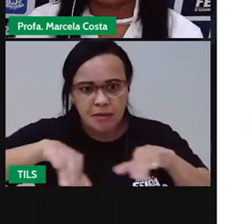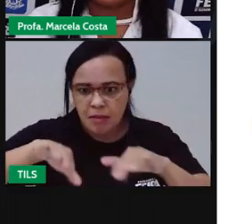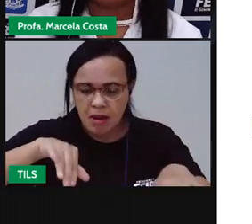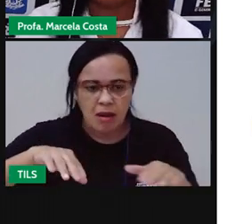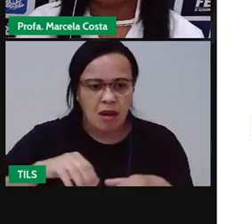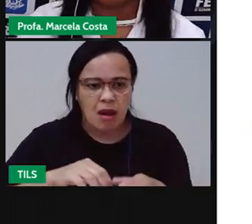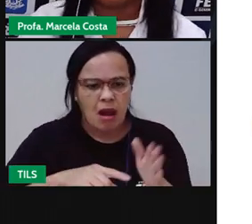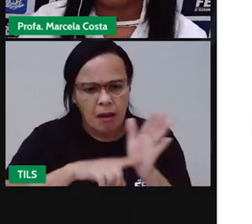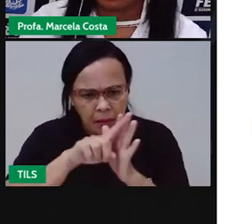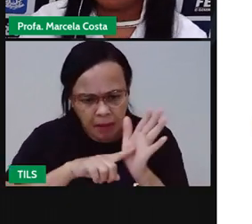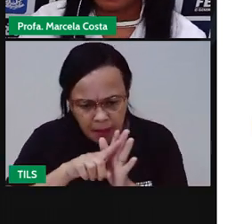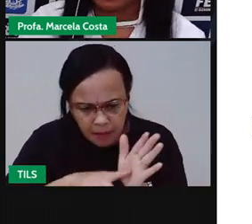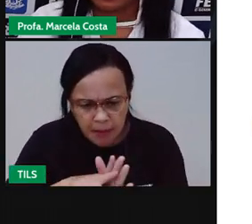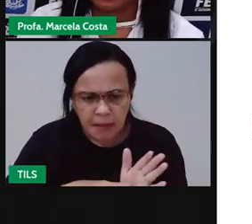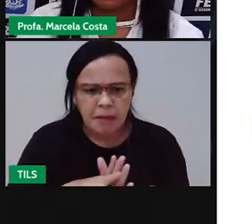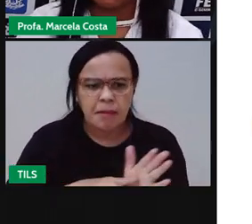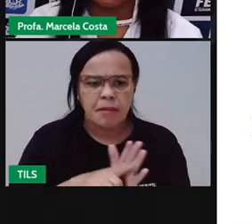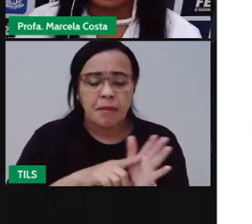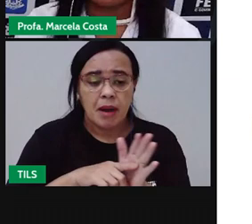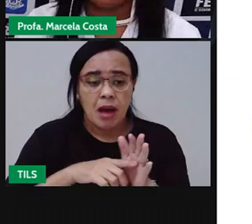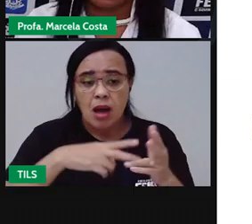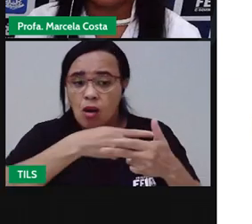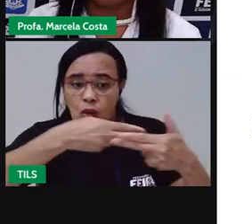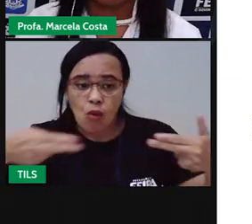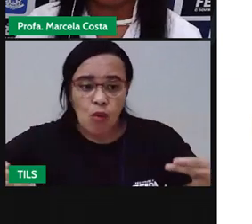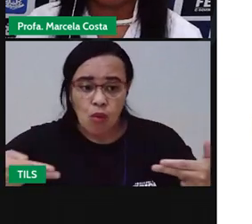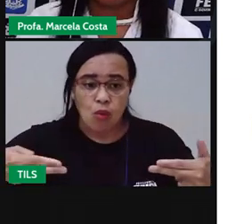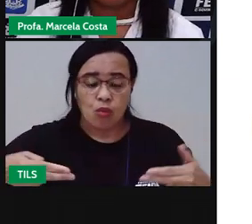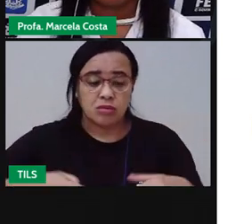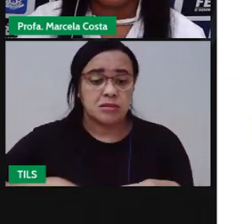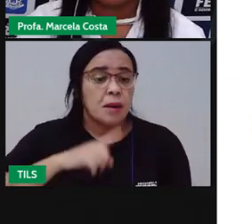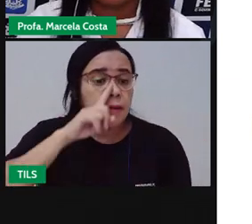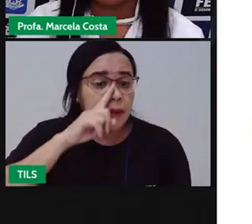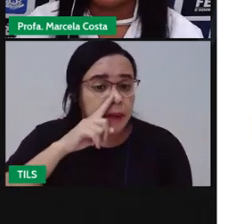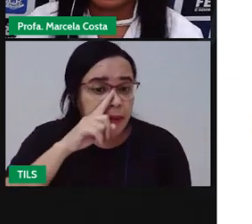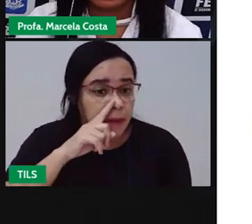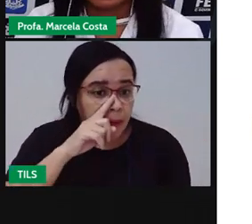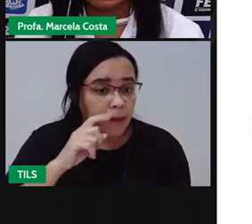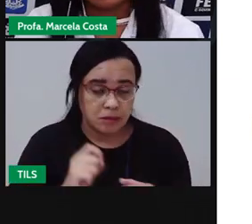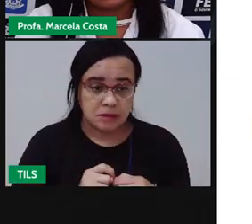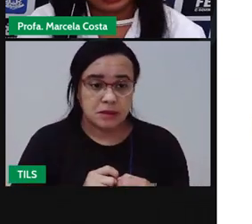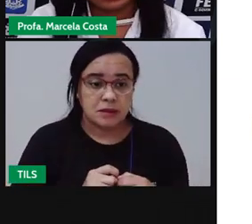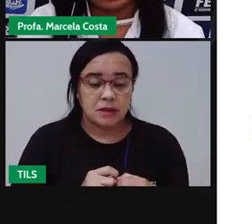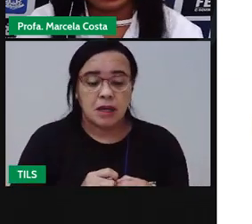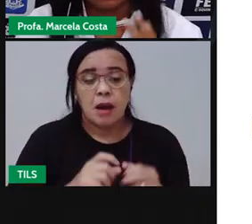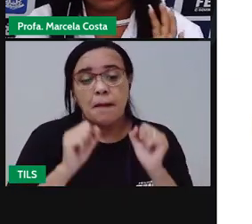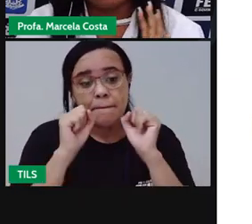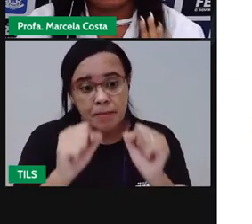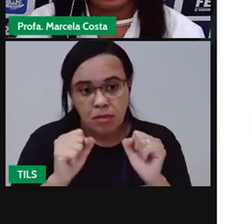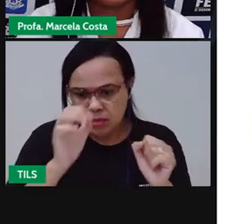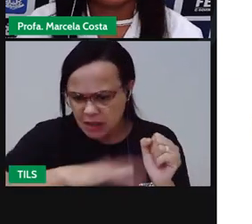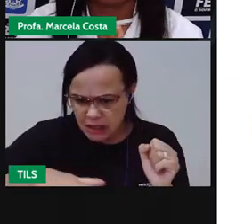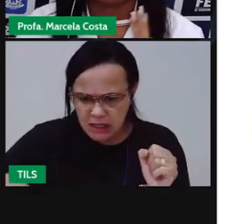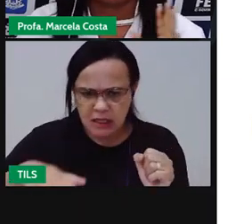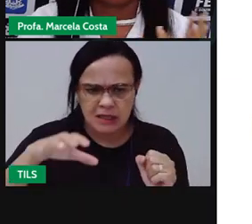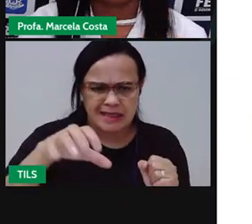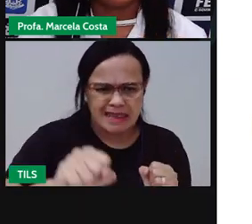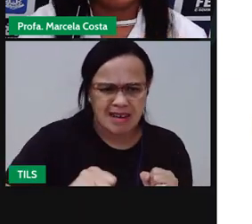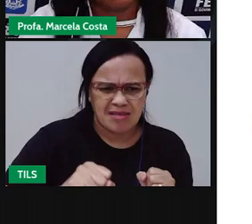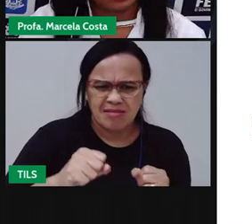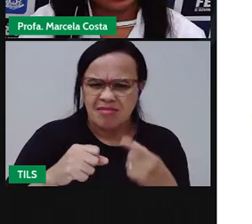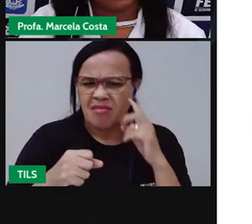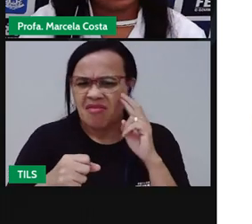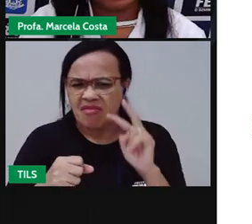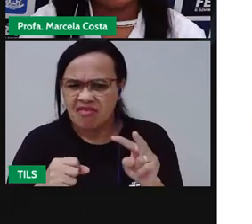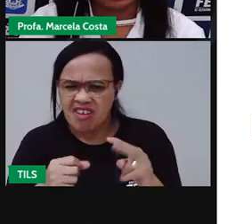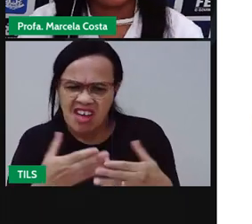elas podem ali pegar o alimento que está ali com a embalagem que por fora